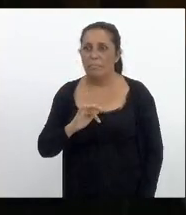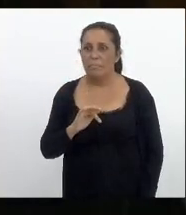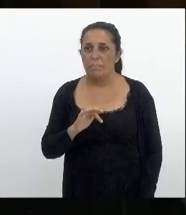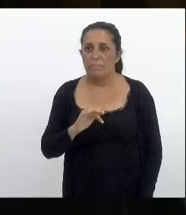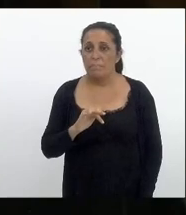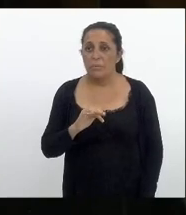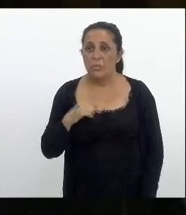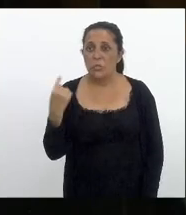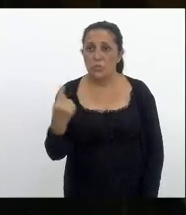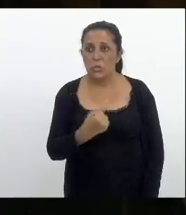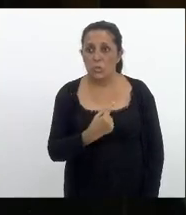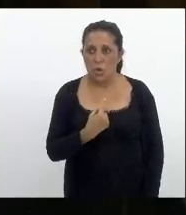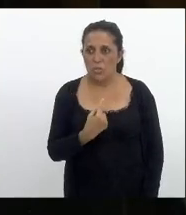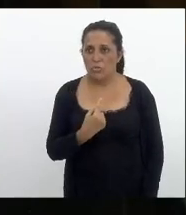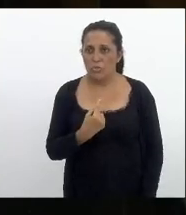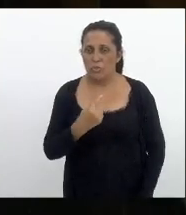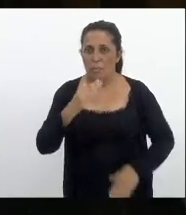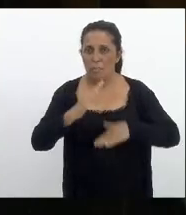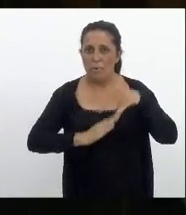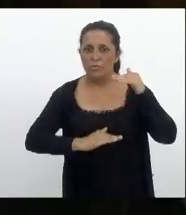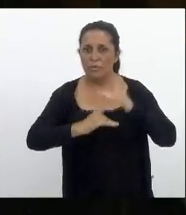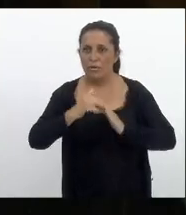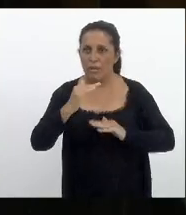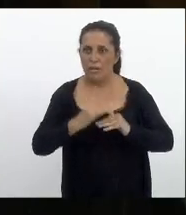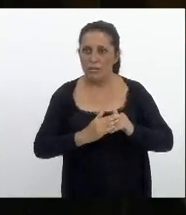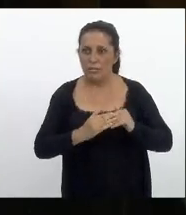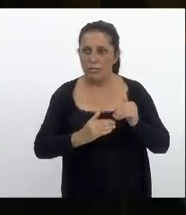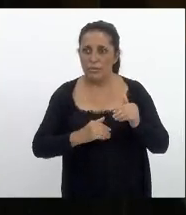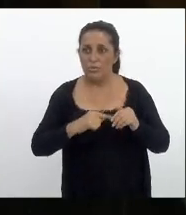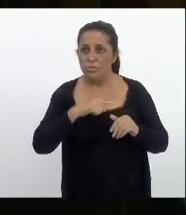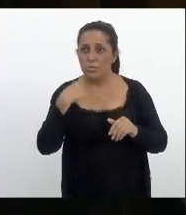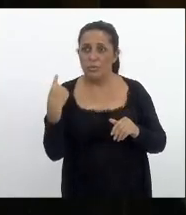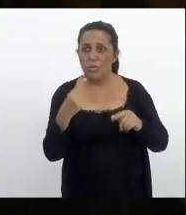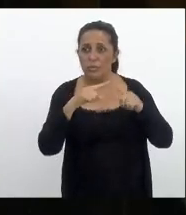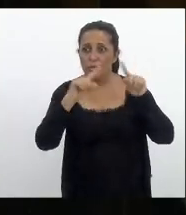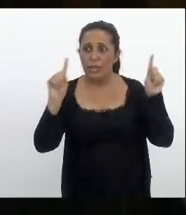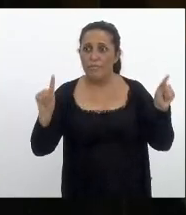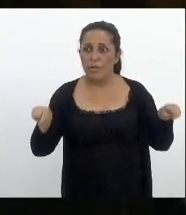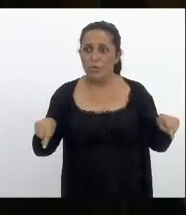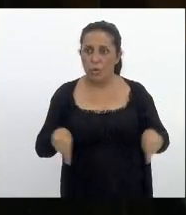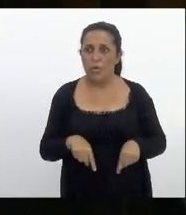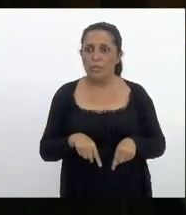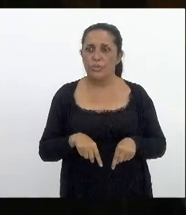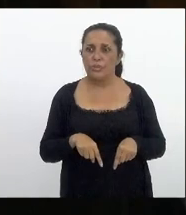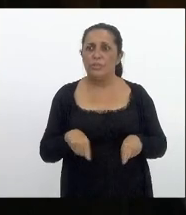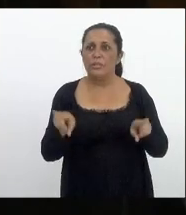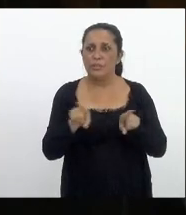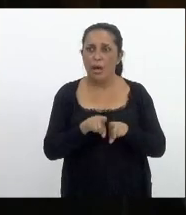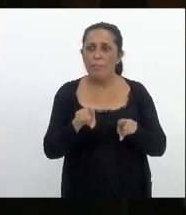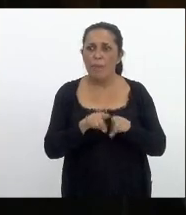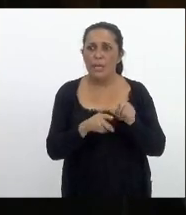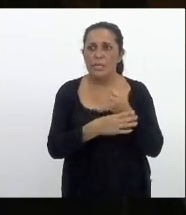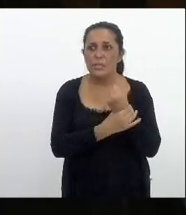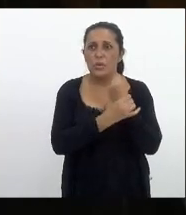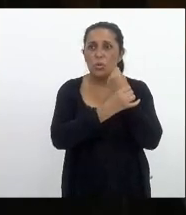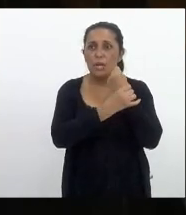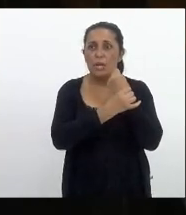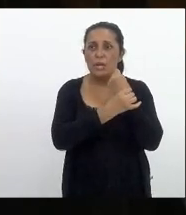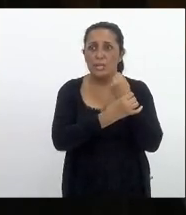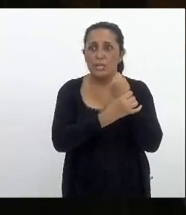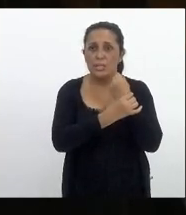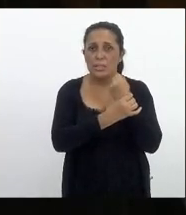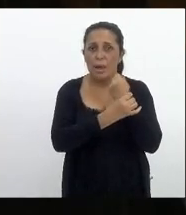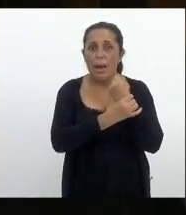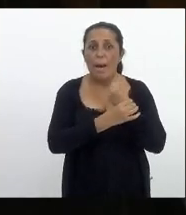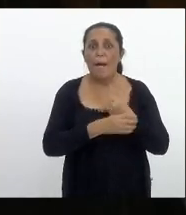que os nossos profissionais que os nossos servidores aqueles aqueles que também são da segurança pública que colocam